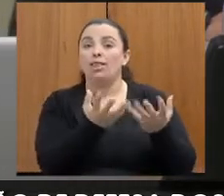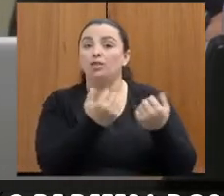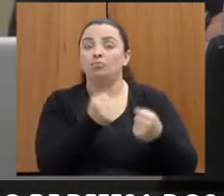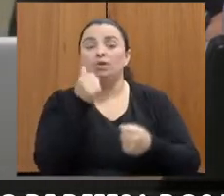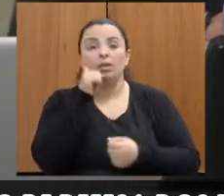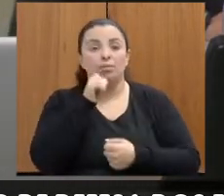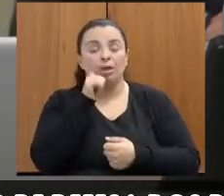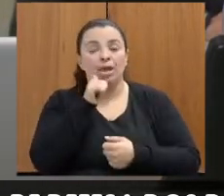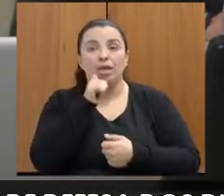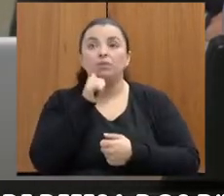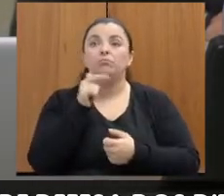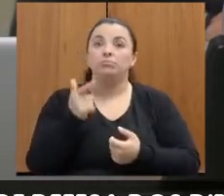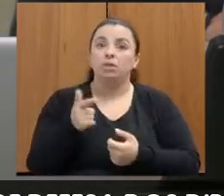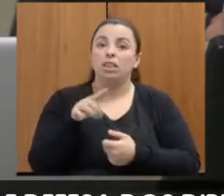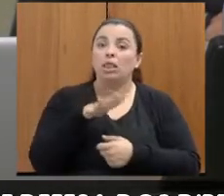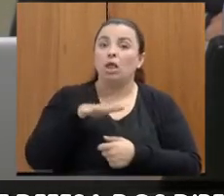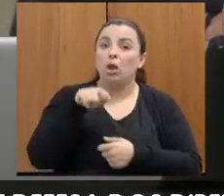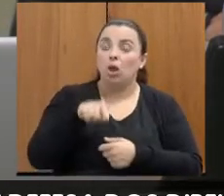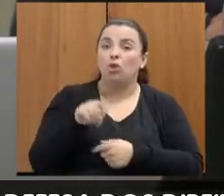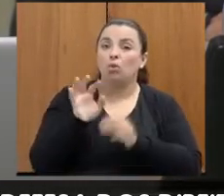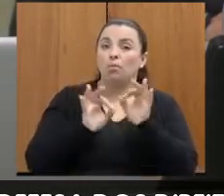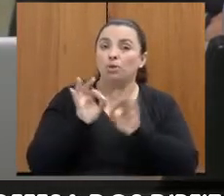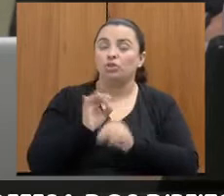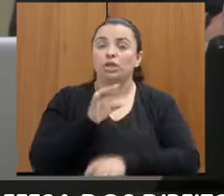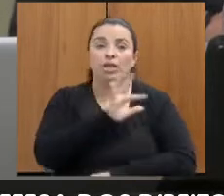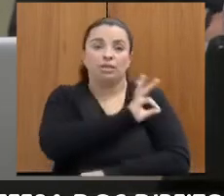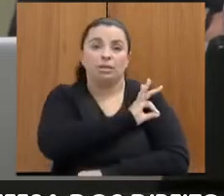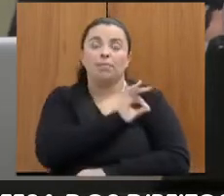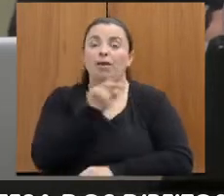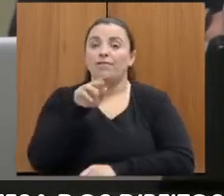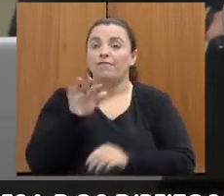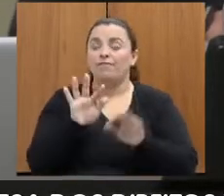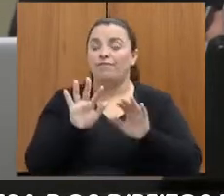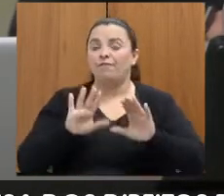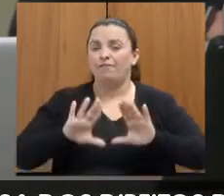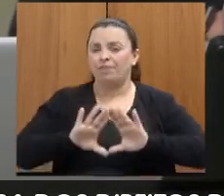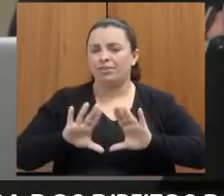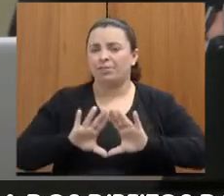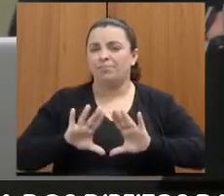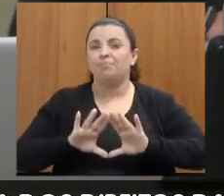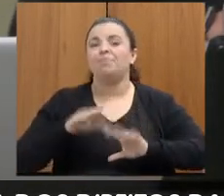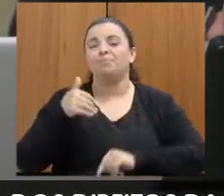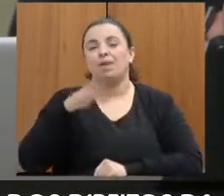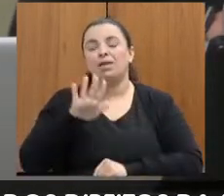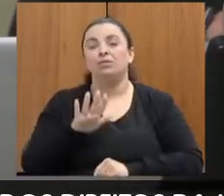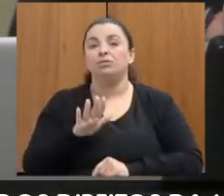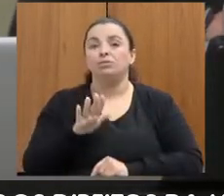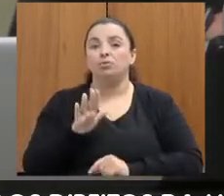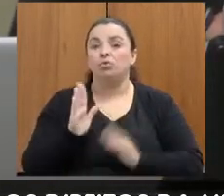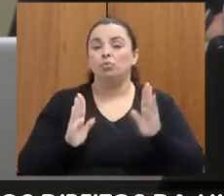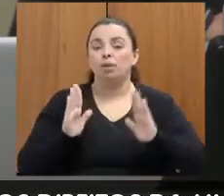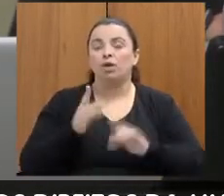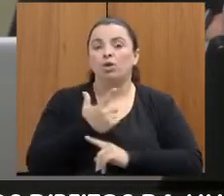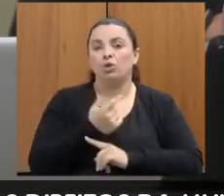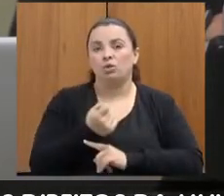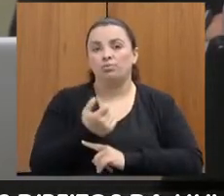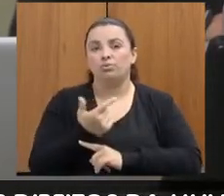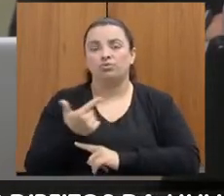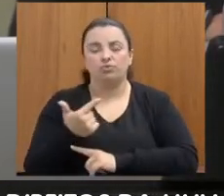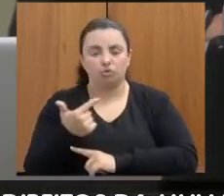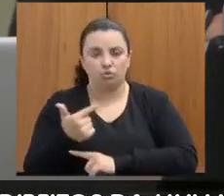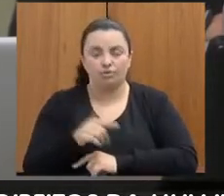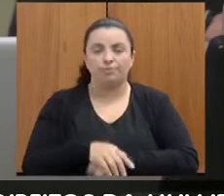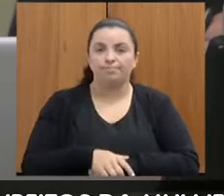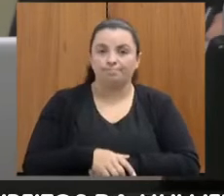Assembleia Fiscaliza Mais, da edição 2022. O objetivo da audiência é a escuta dos profissionais